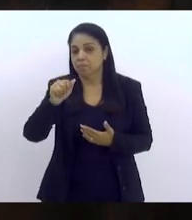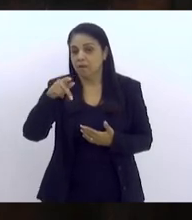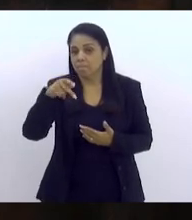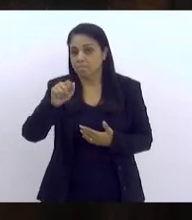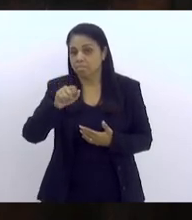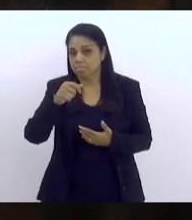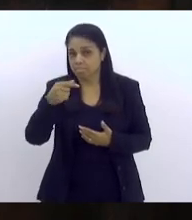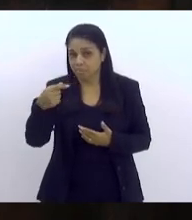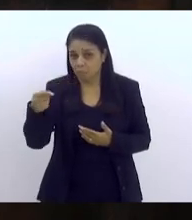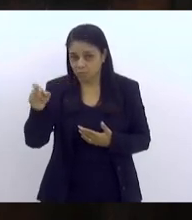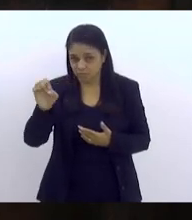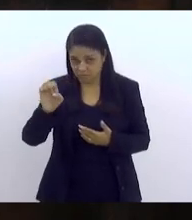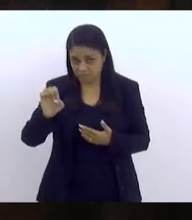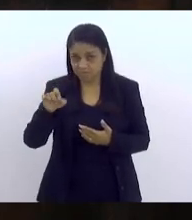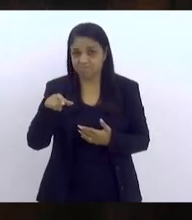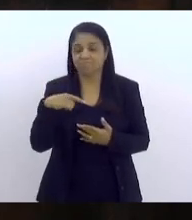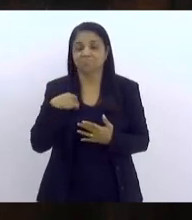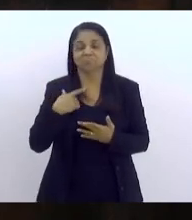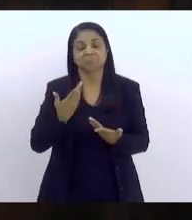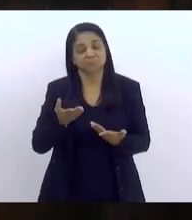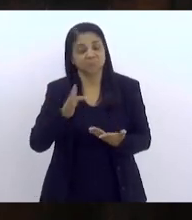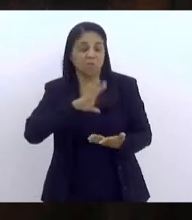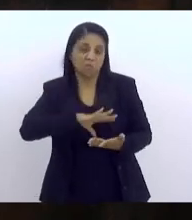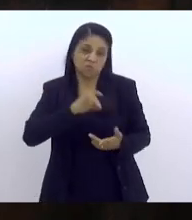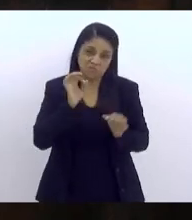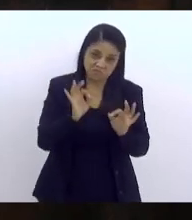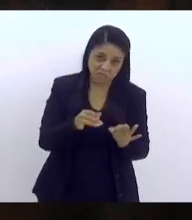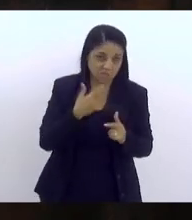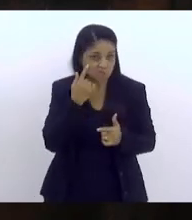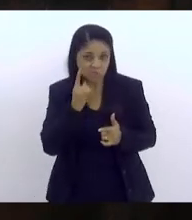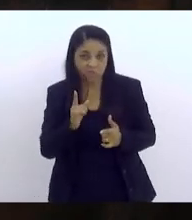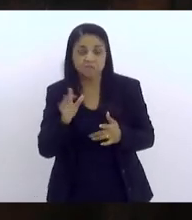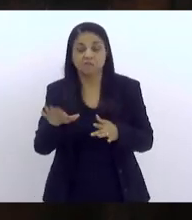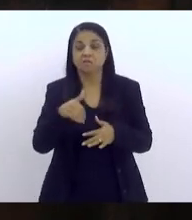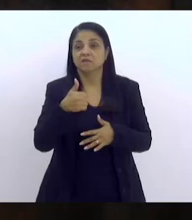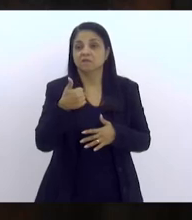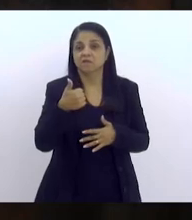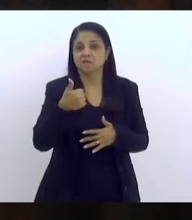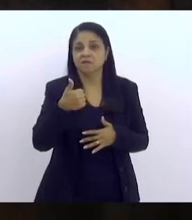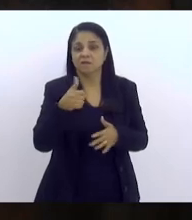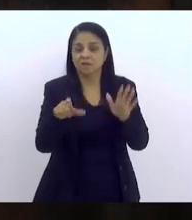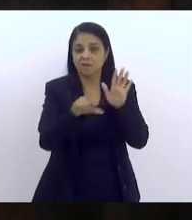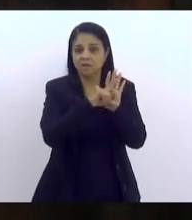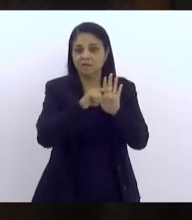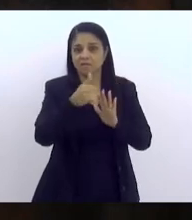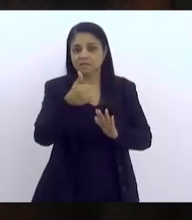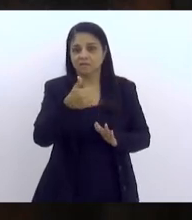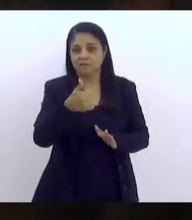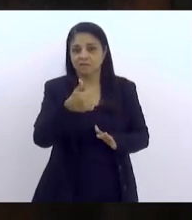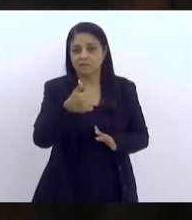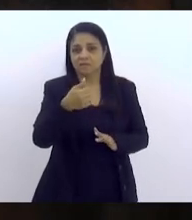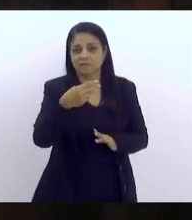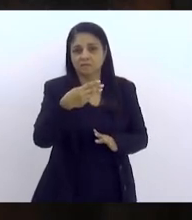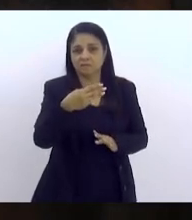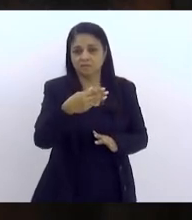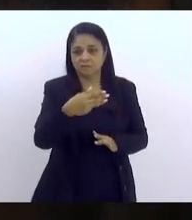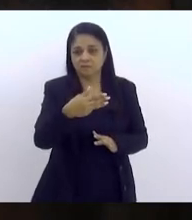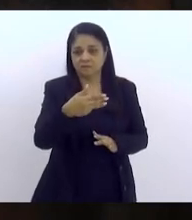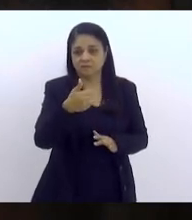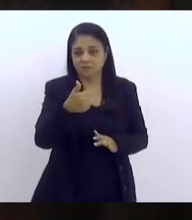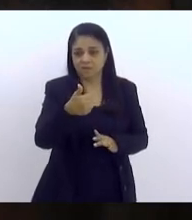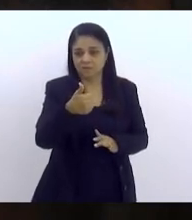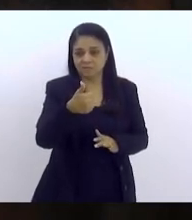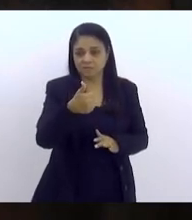leis, como a Lei 13.185, de 2015, que é a lei federal, que